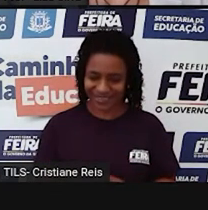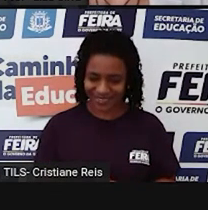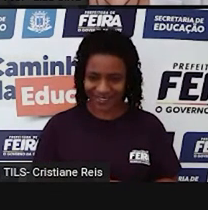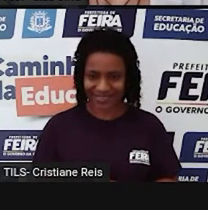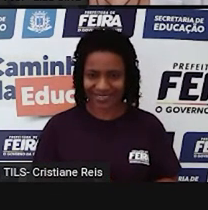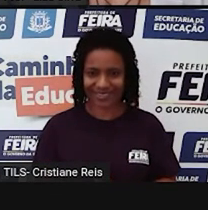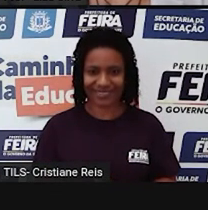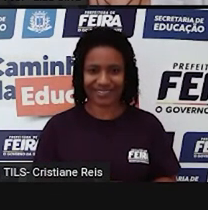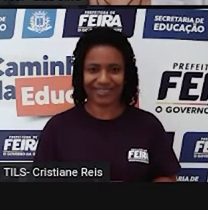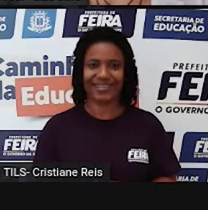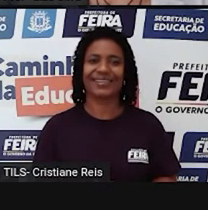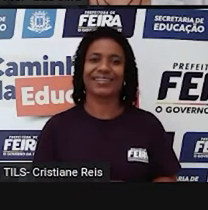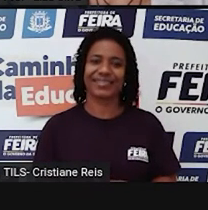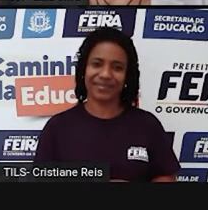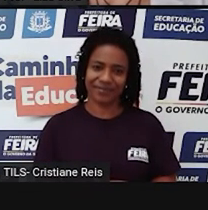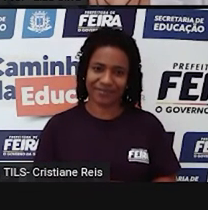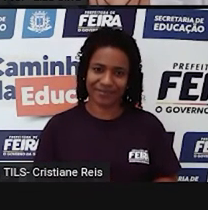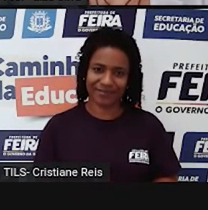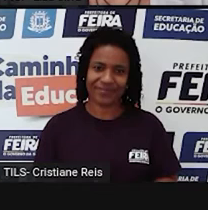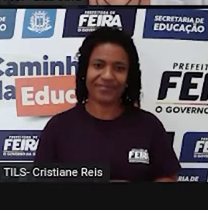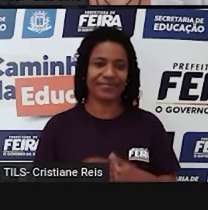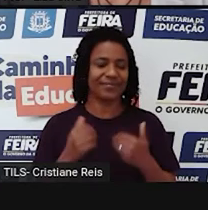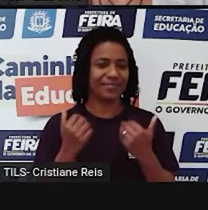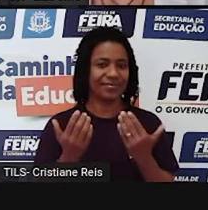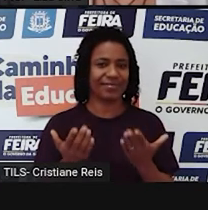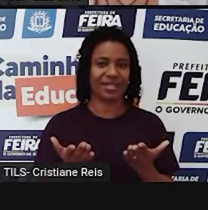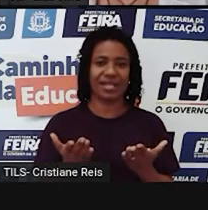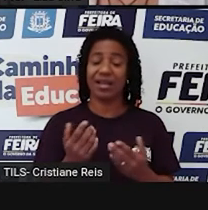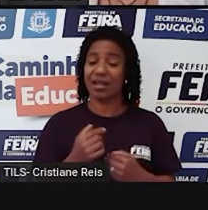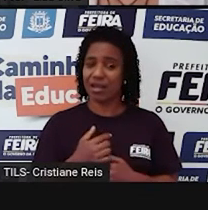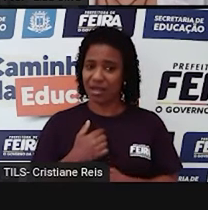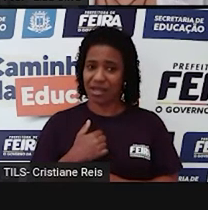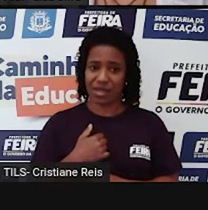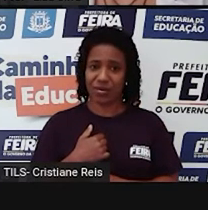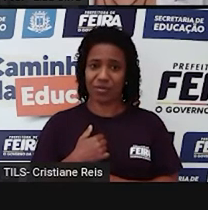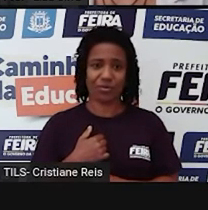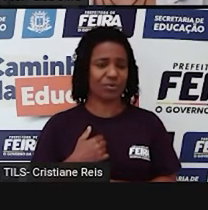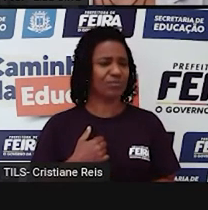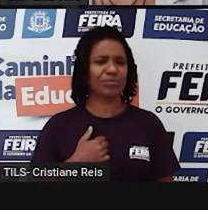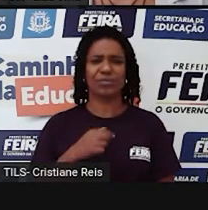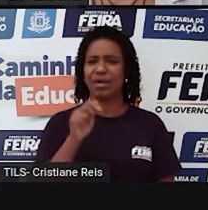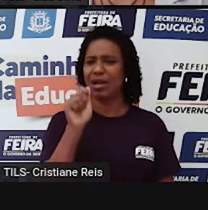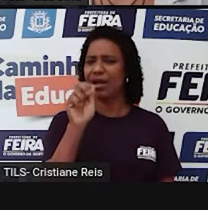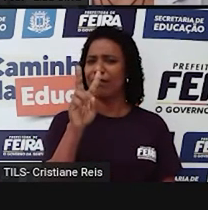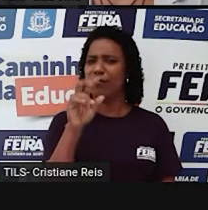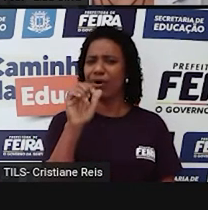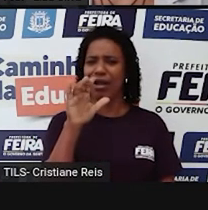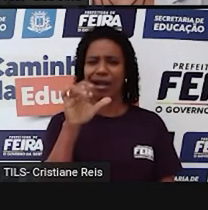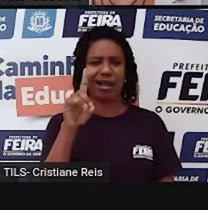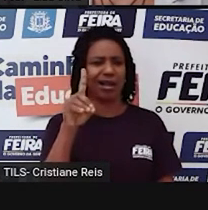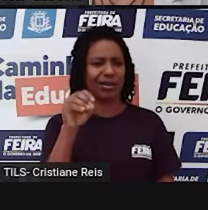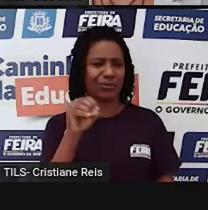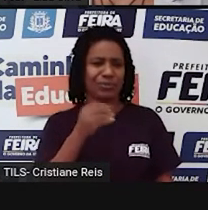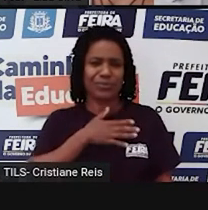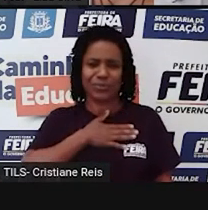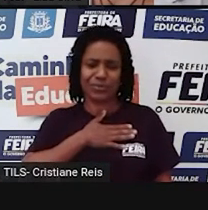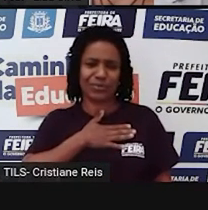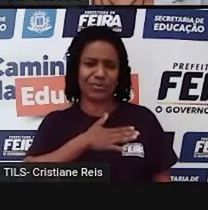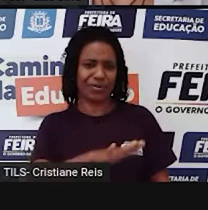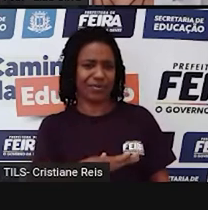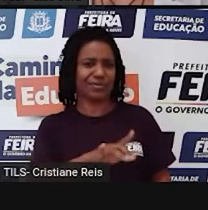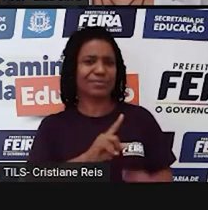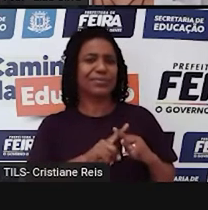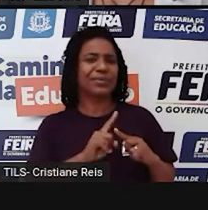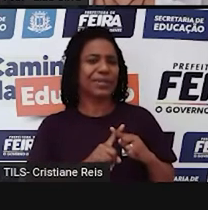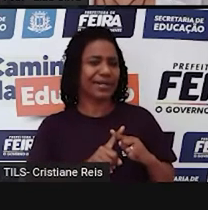Número 5 Eu não gosto de evoqueiro por quê? É um advogado?